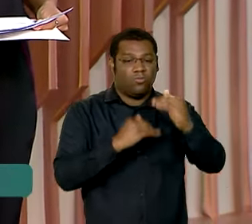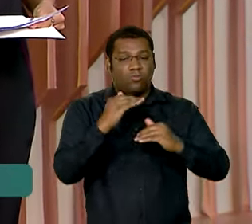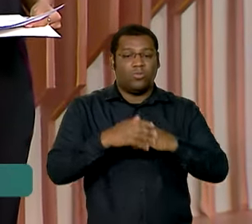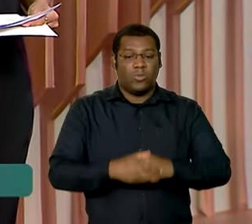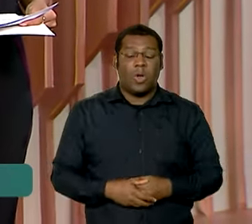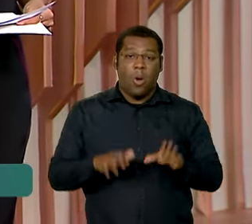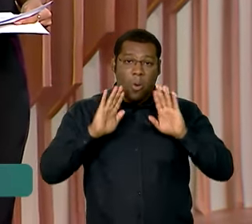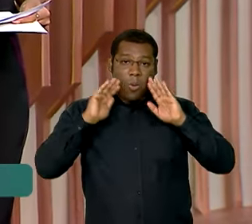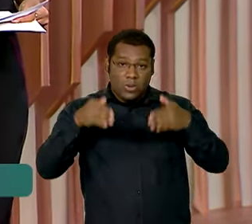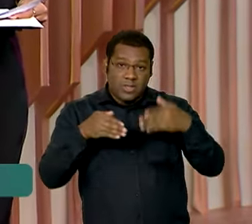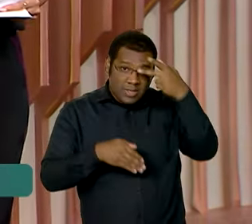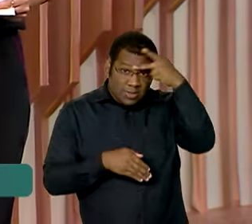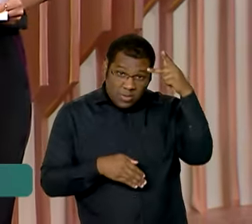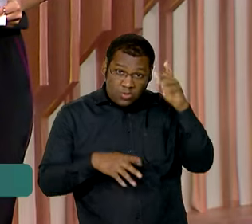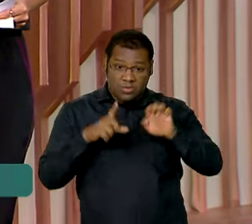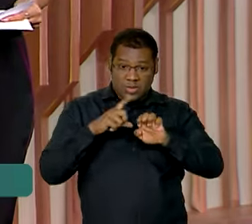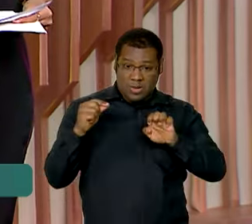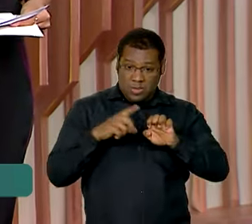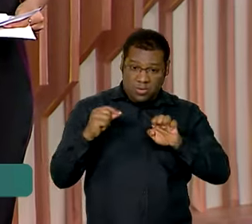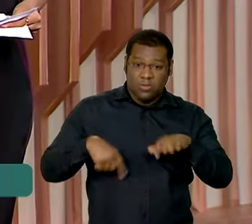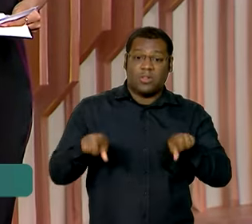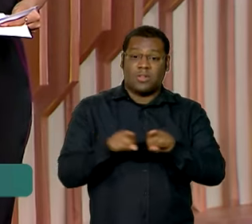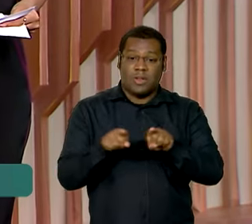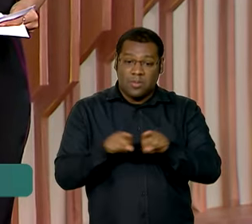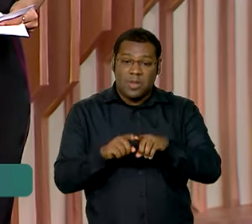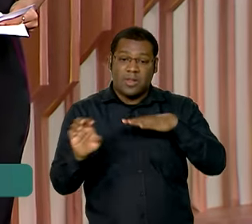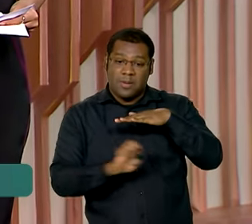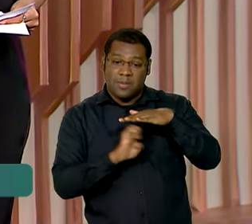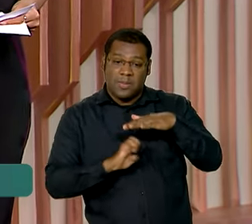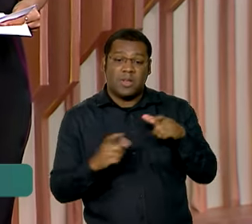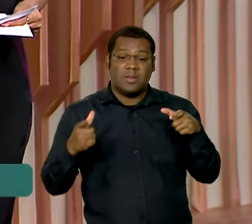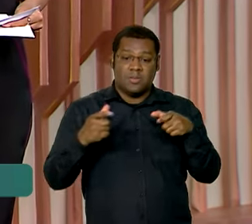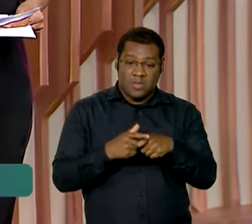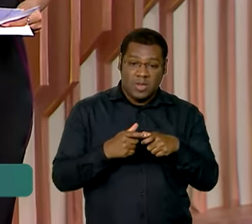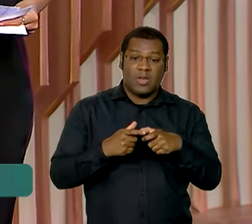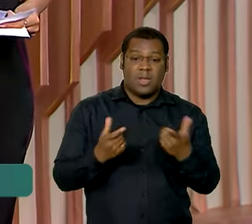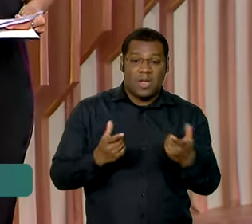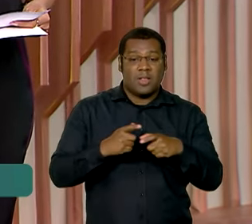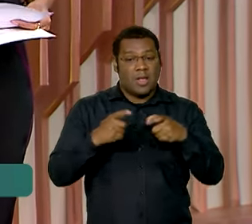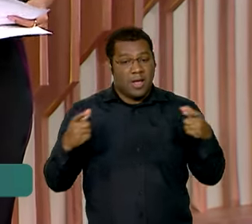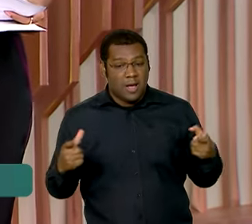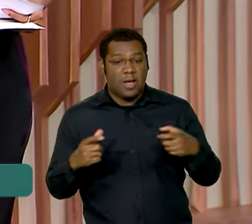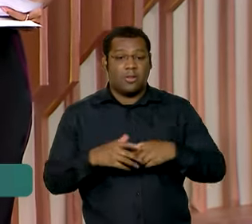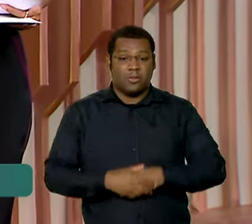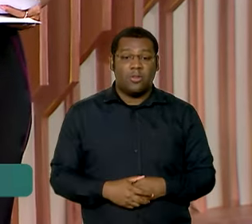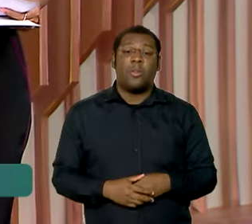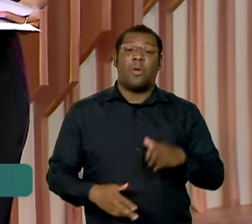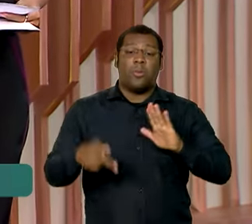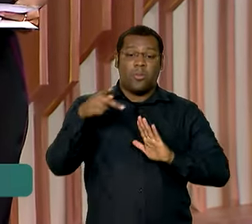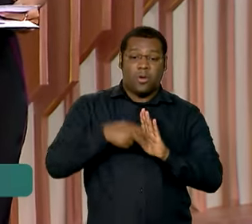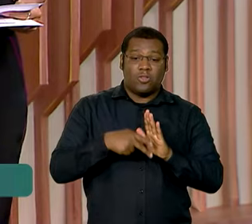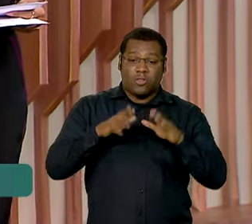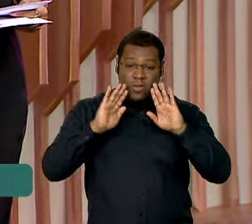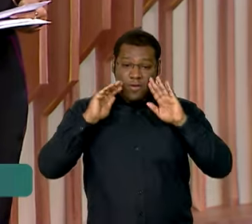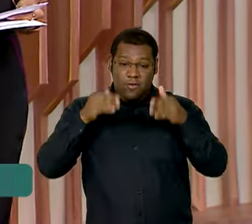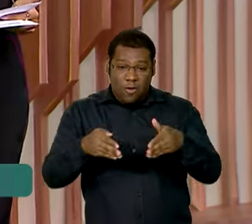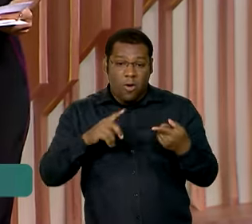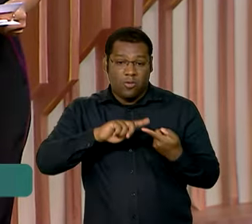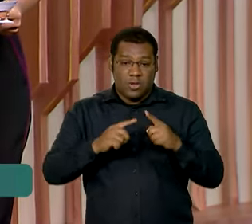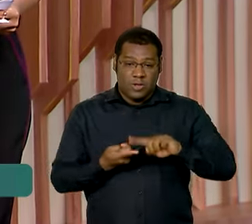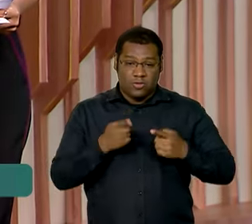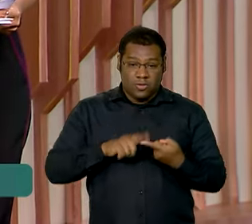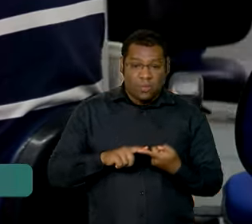empreendedores individuais, além de micro e pequenas empresas, o programa é focado no crédito e na renegociação de